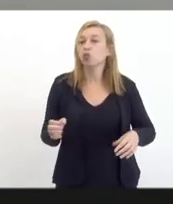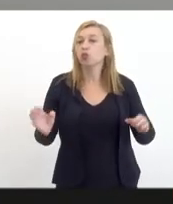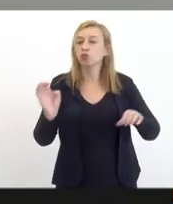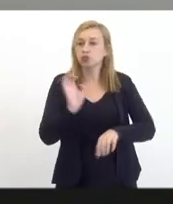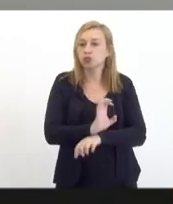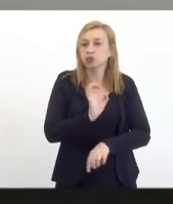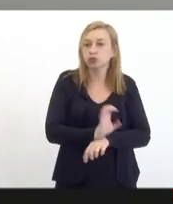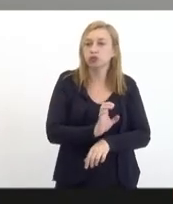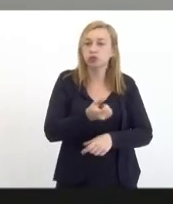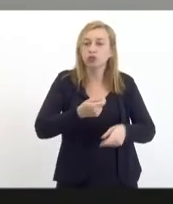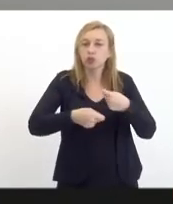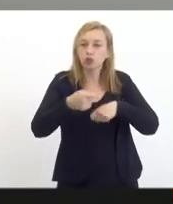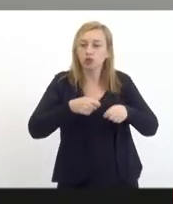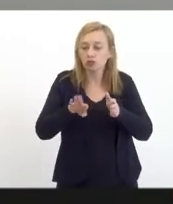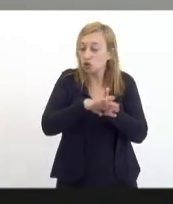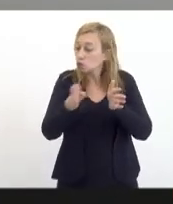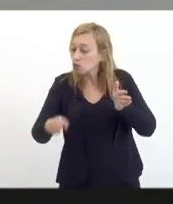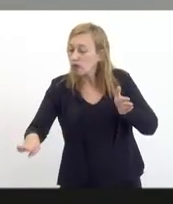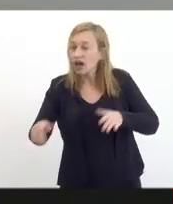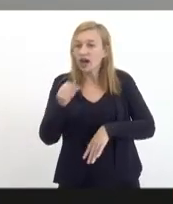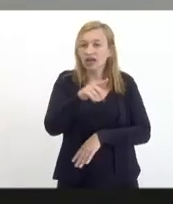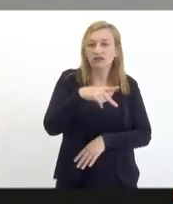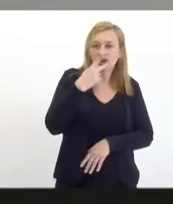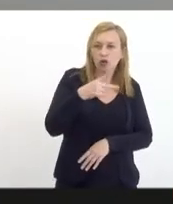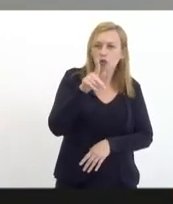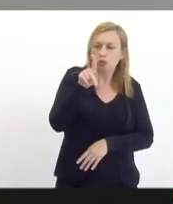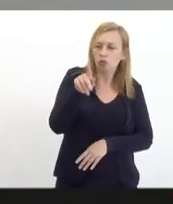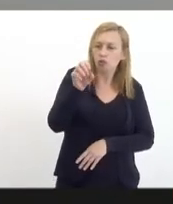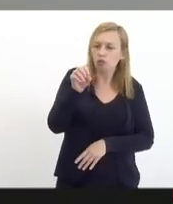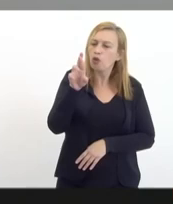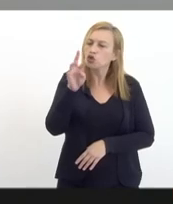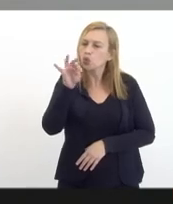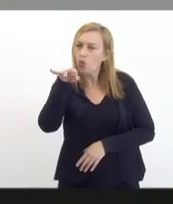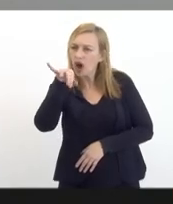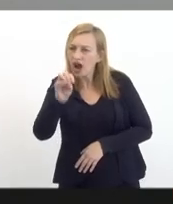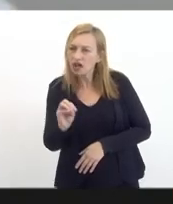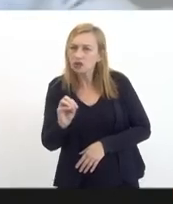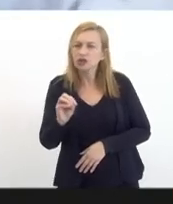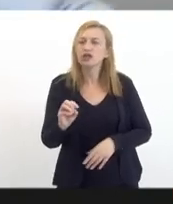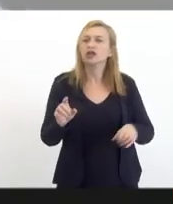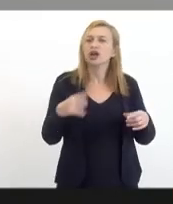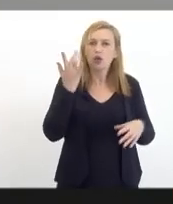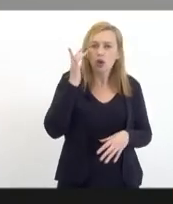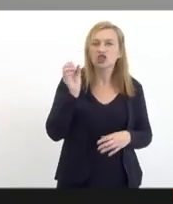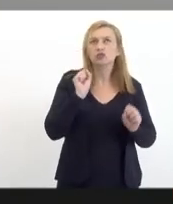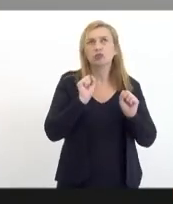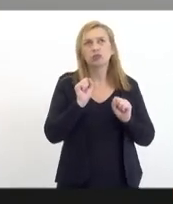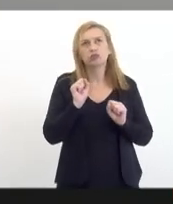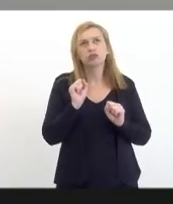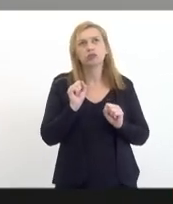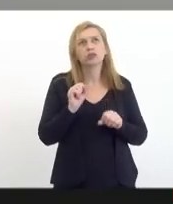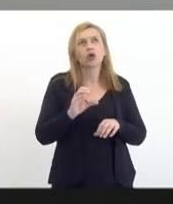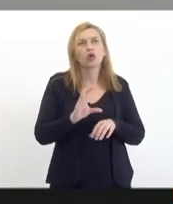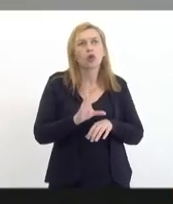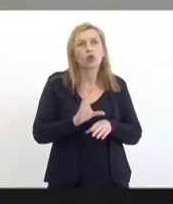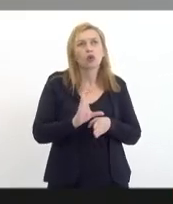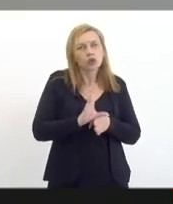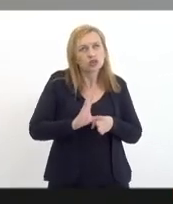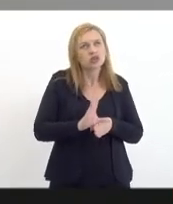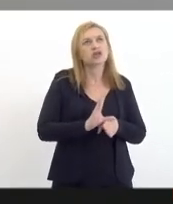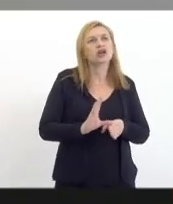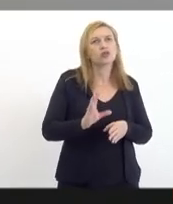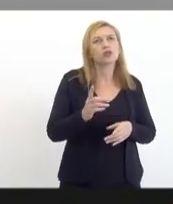economia do mar aqui se falou da questão portuária evidentemente então assim eu acho que a gente podia pensar o conselho gestor poderia